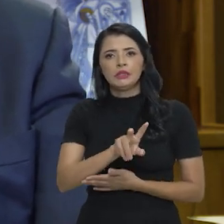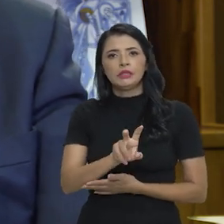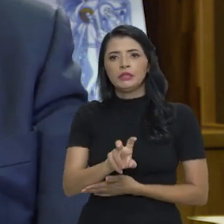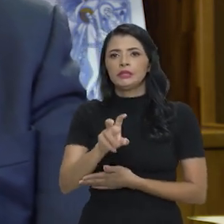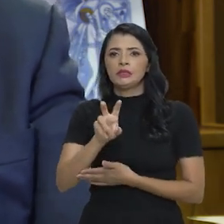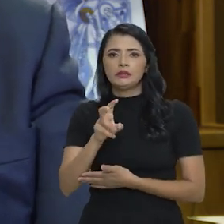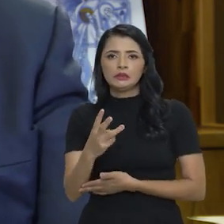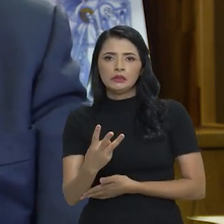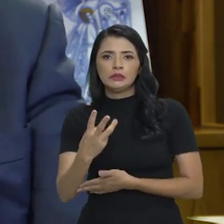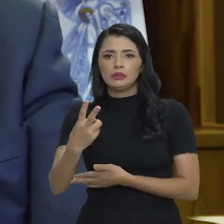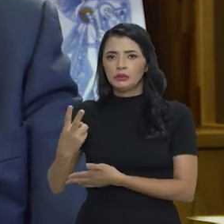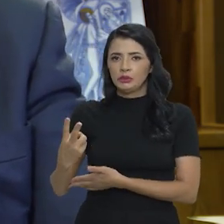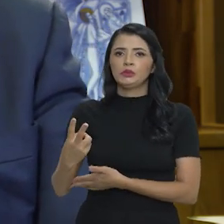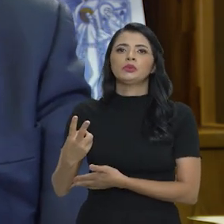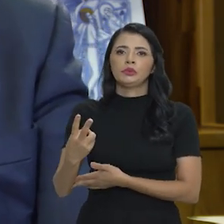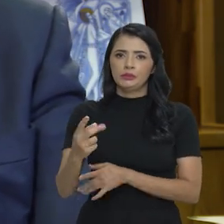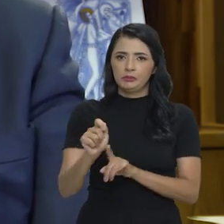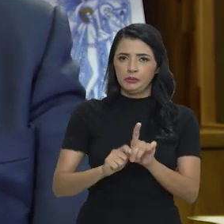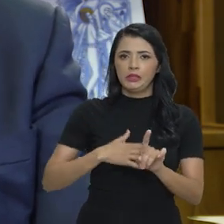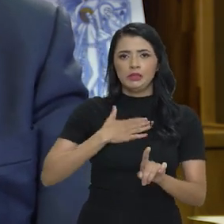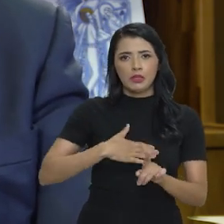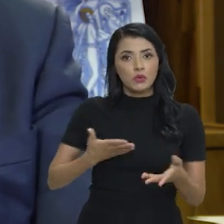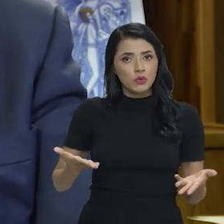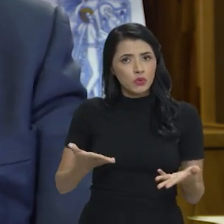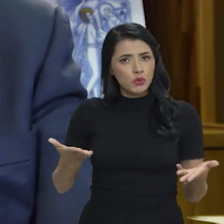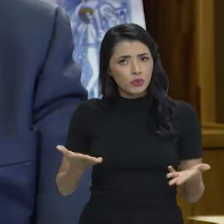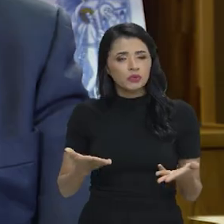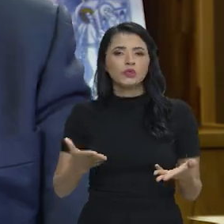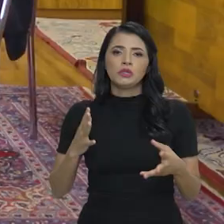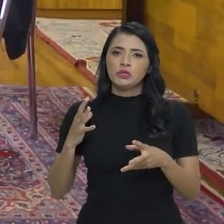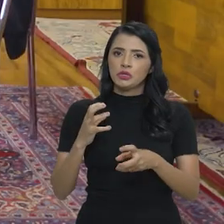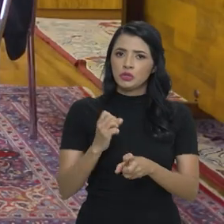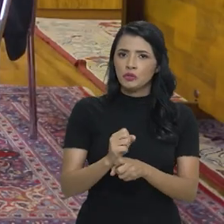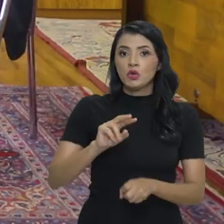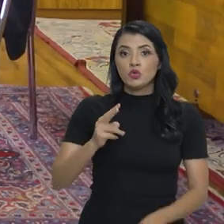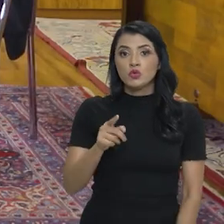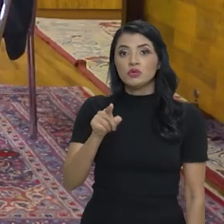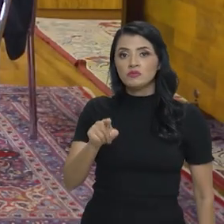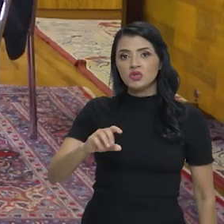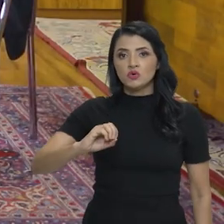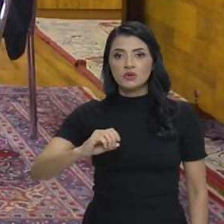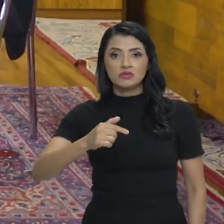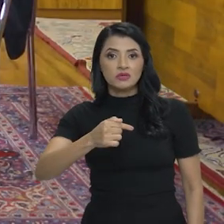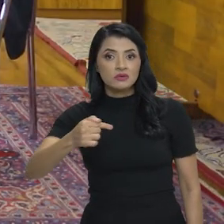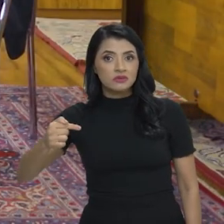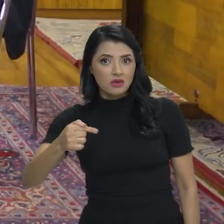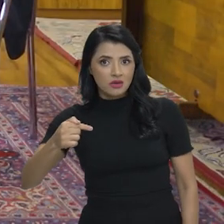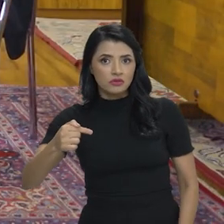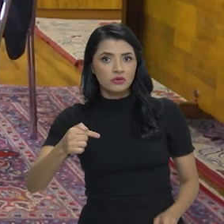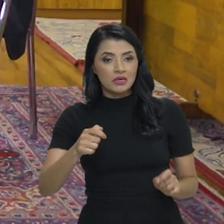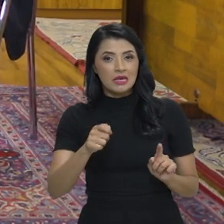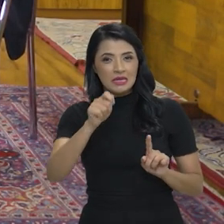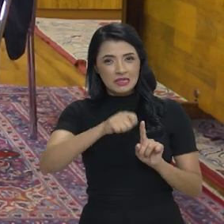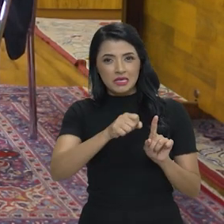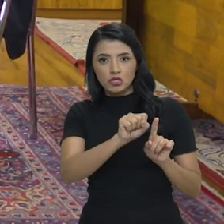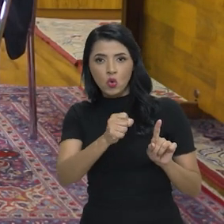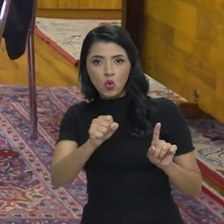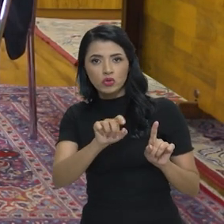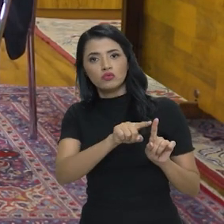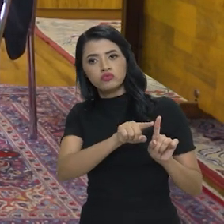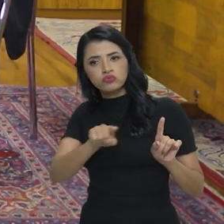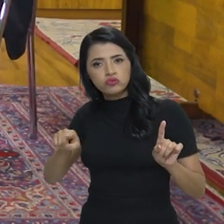532 no mês de agosto e a soma de 2.077 nos oito meses.